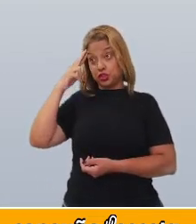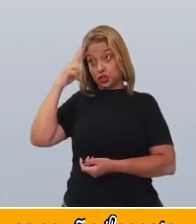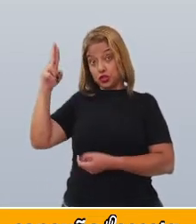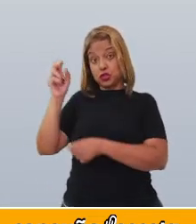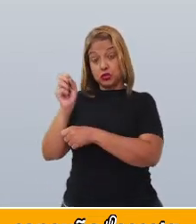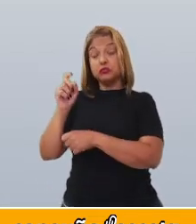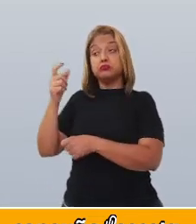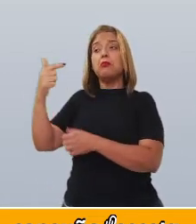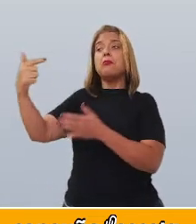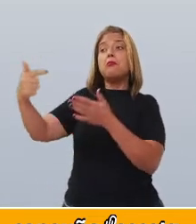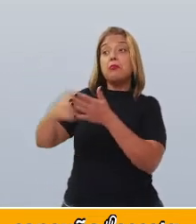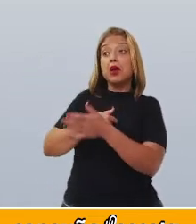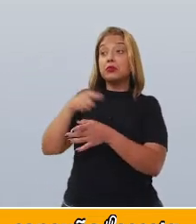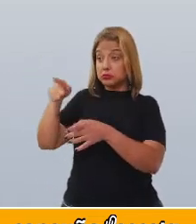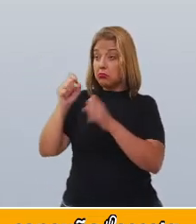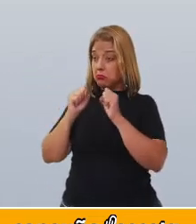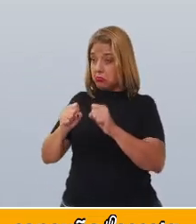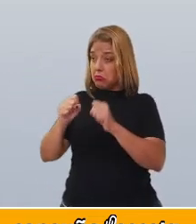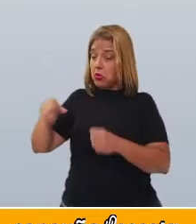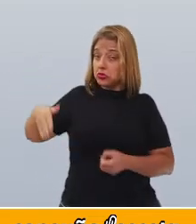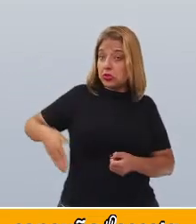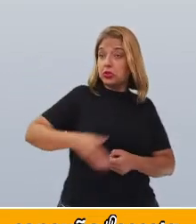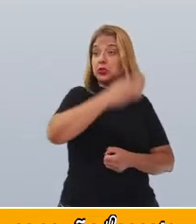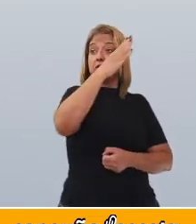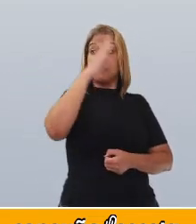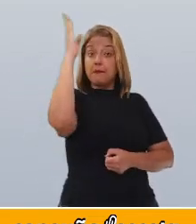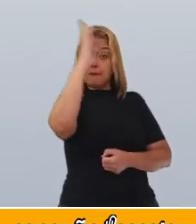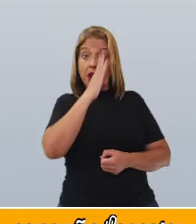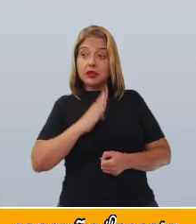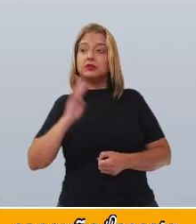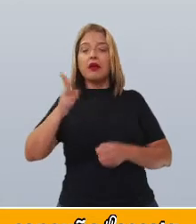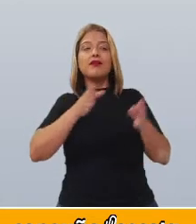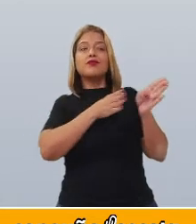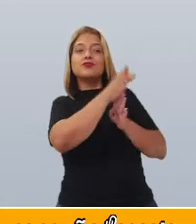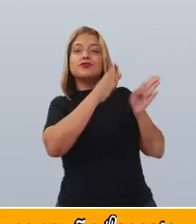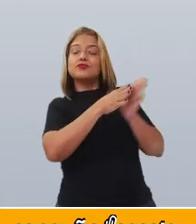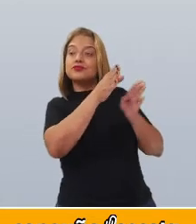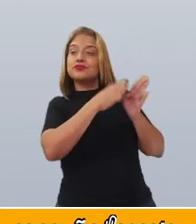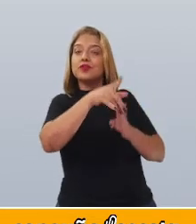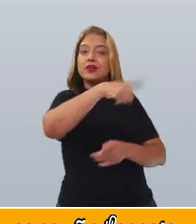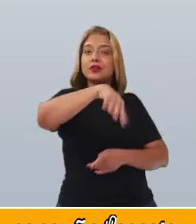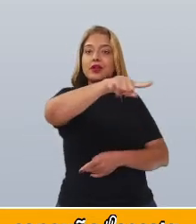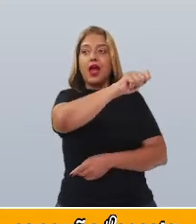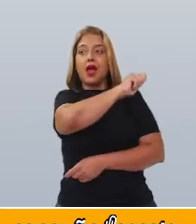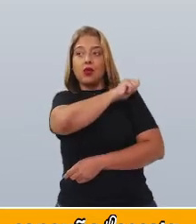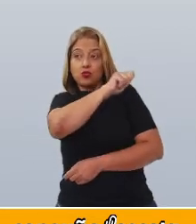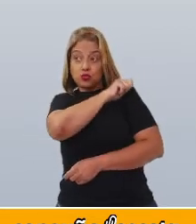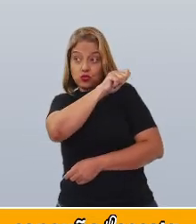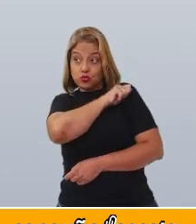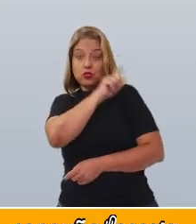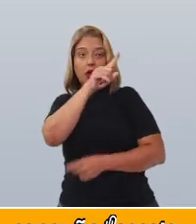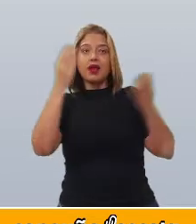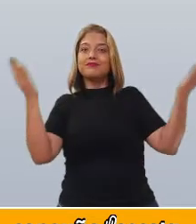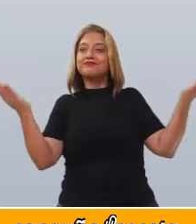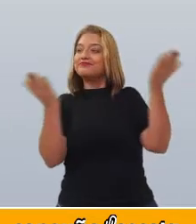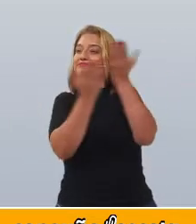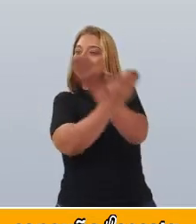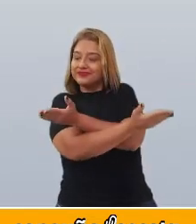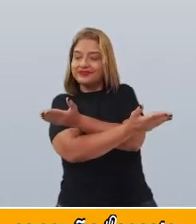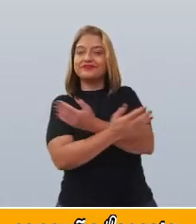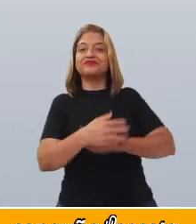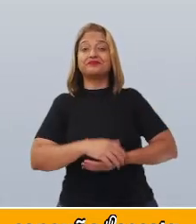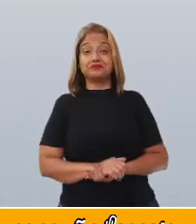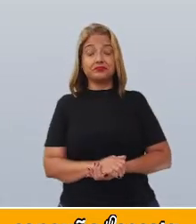ir para o Brasil para auxiliar nossos alunos do programa de intercâmbio. Eu nunca